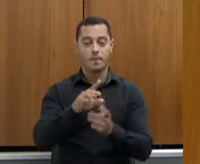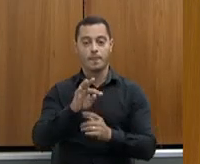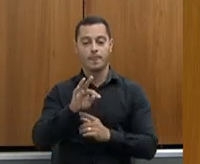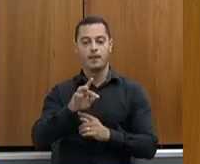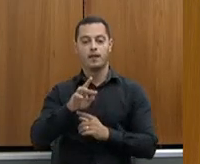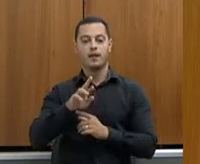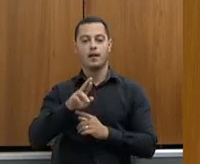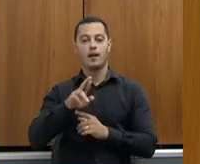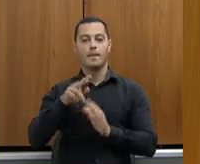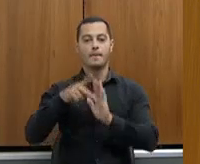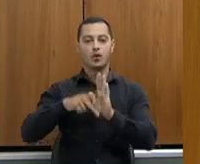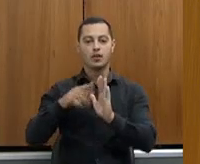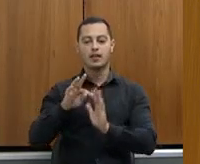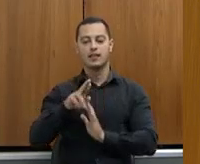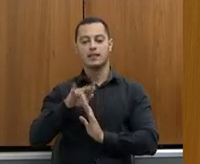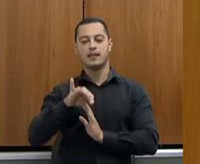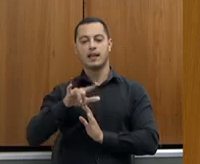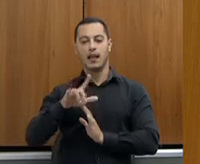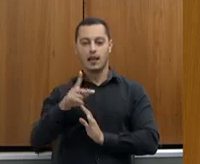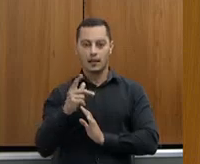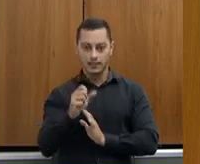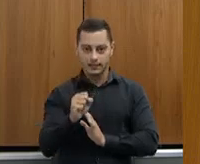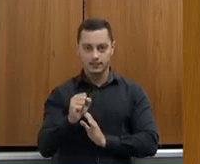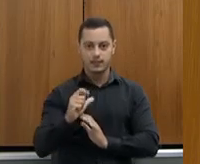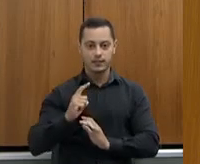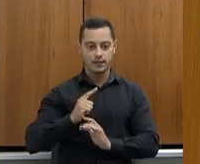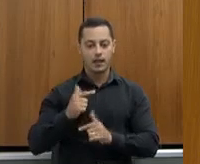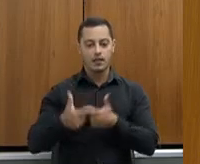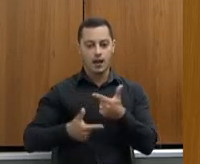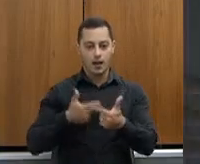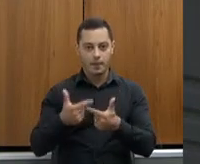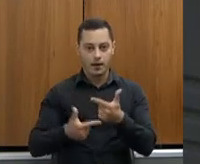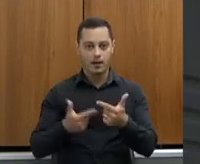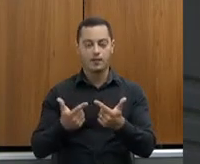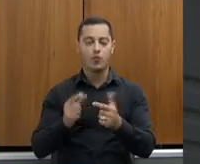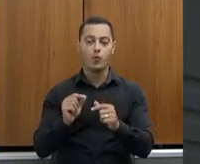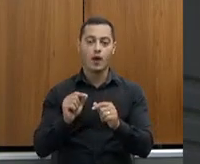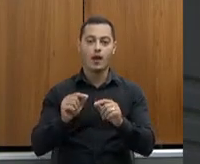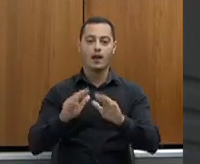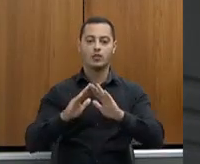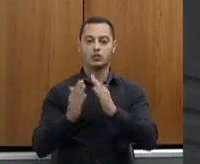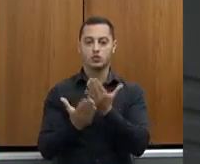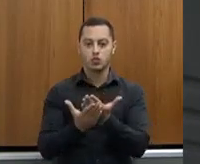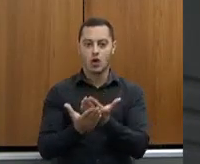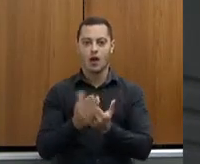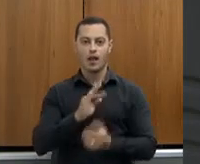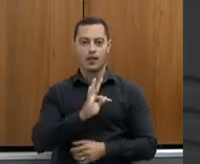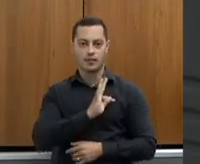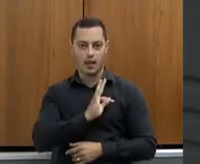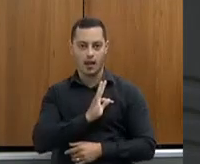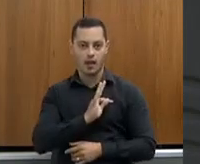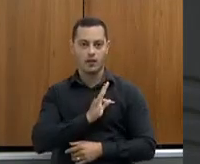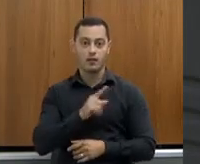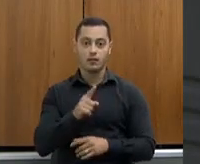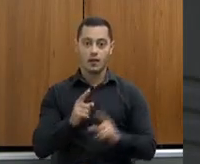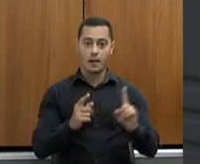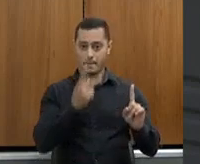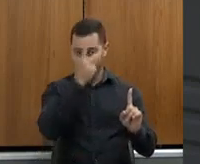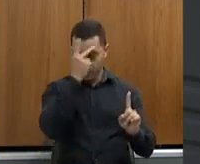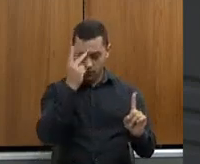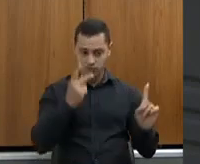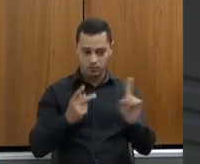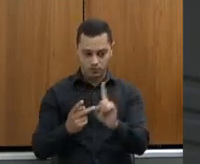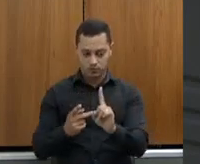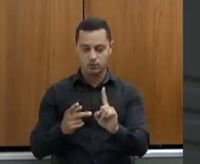trabalhando com essa mão de obra técnica também, facilitando as escolas técnicas que tem, e passa por esse treinamento, o